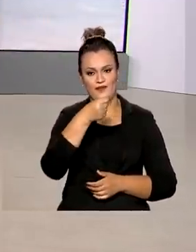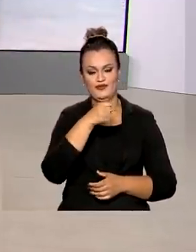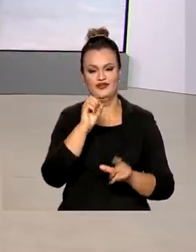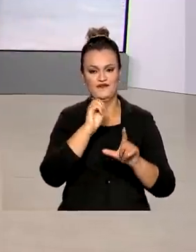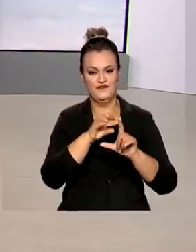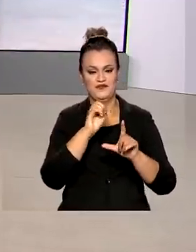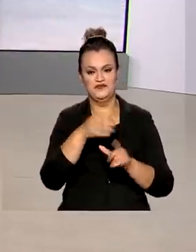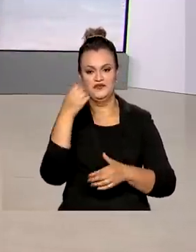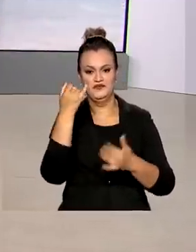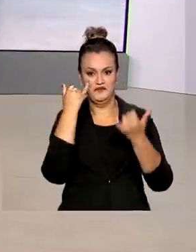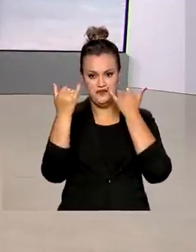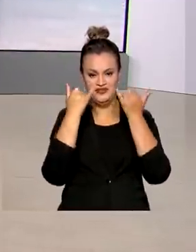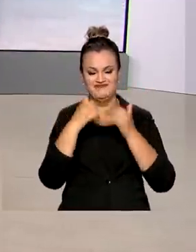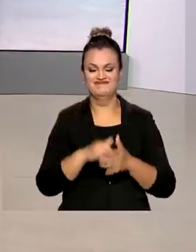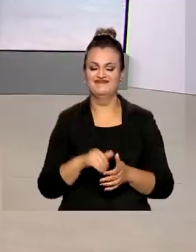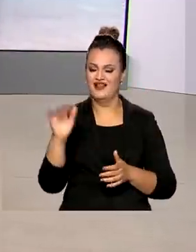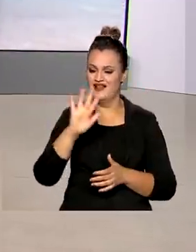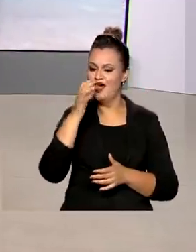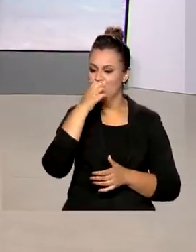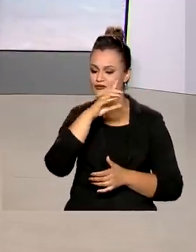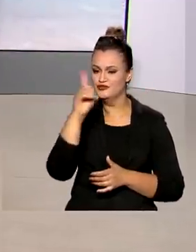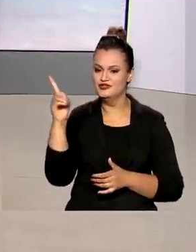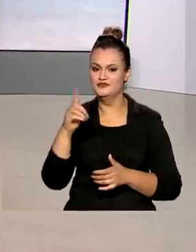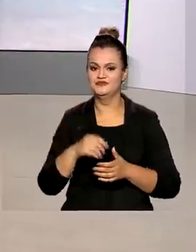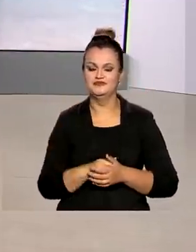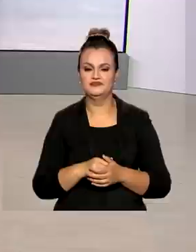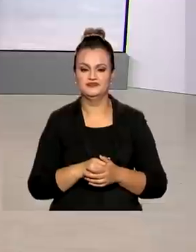vivo para a gente. Maurício, bom dia para você!